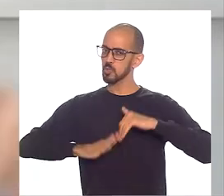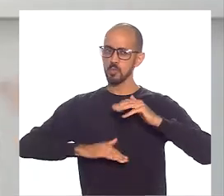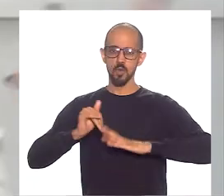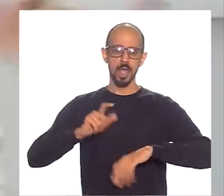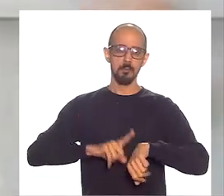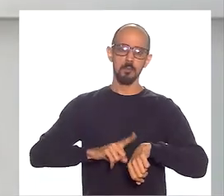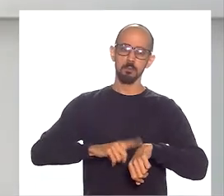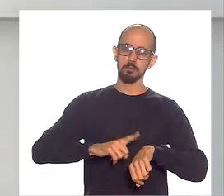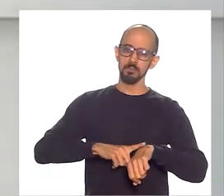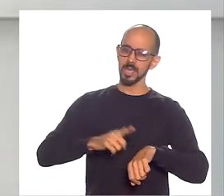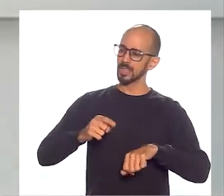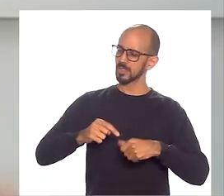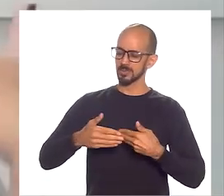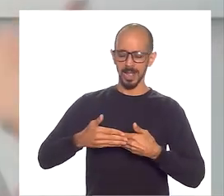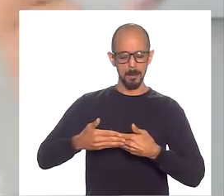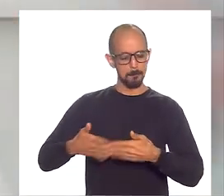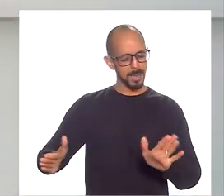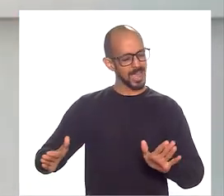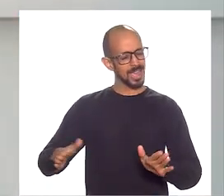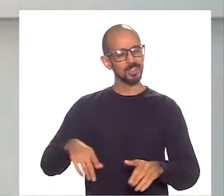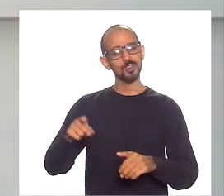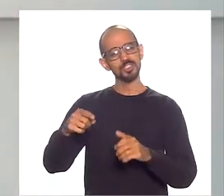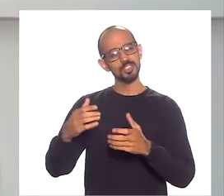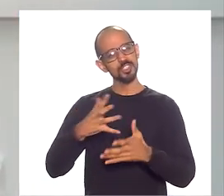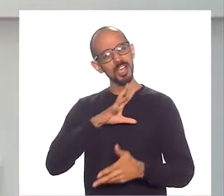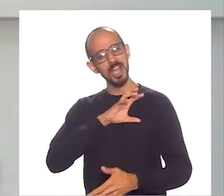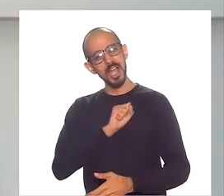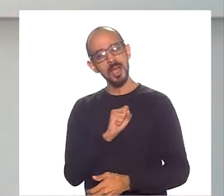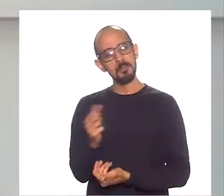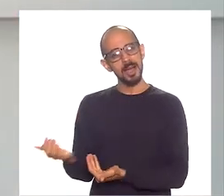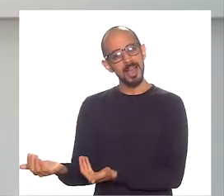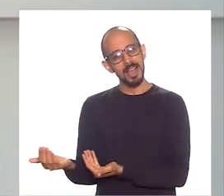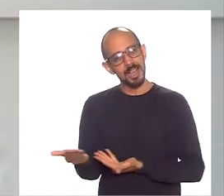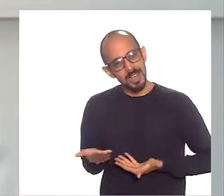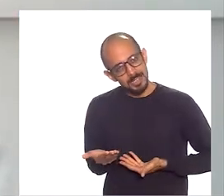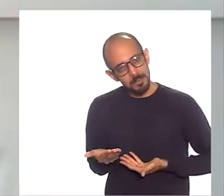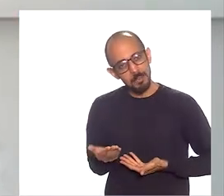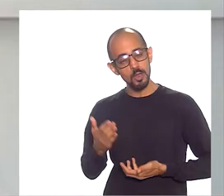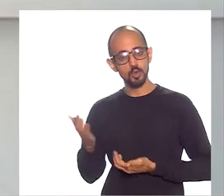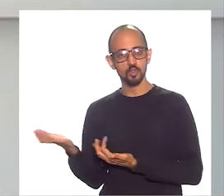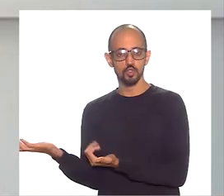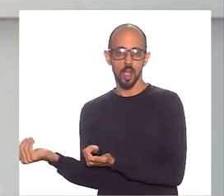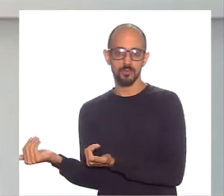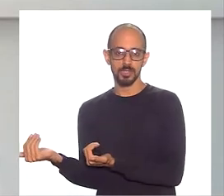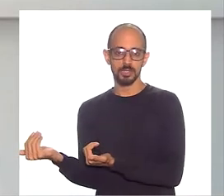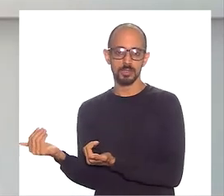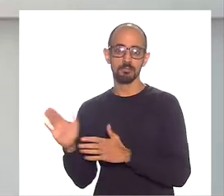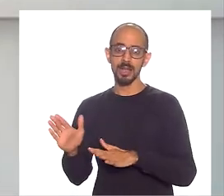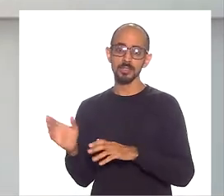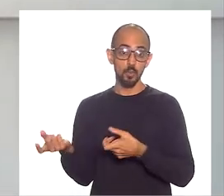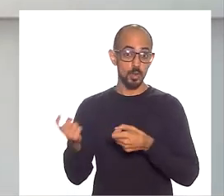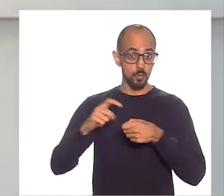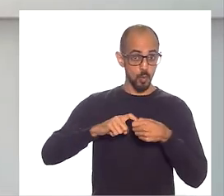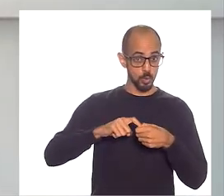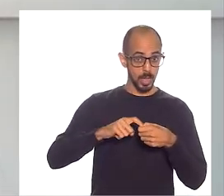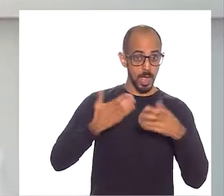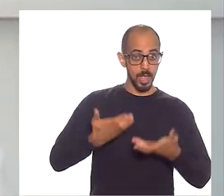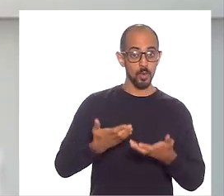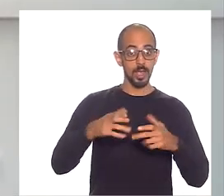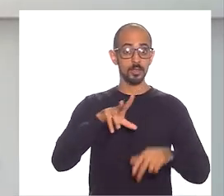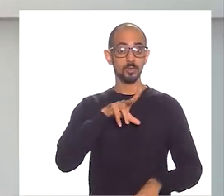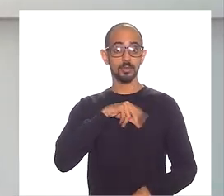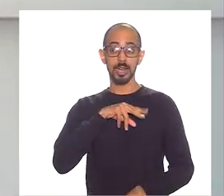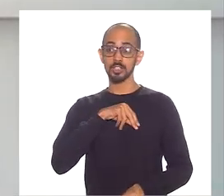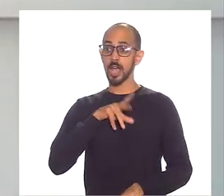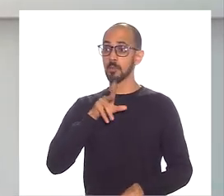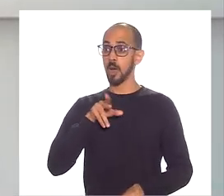quiser. As portas estão super abertas. A gente adora receber os jovens do programa e tal. E ele falou, não. Mas quando eu voltar, eu quero